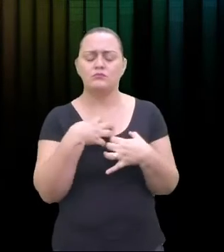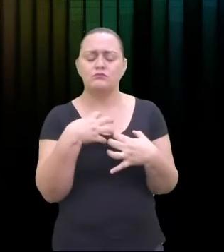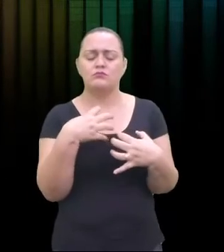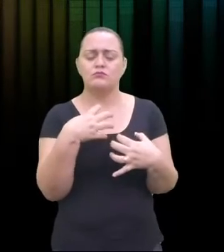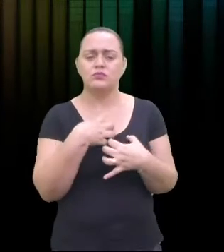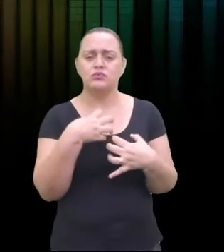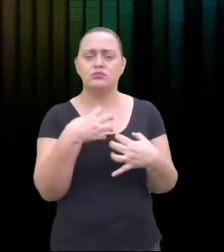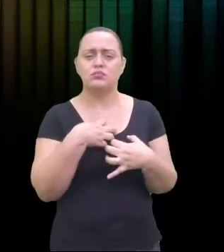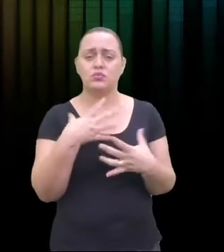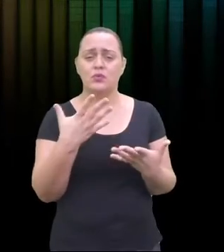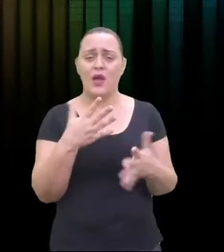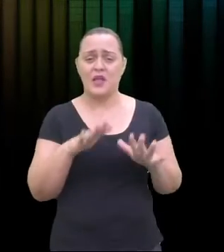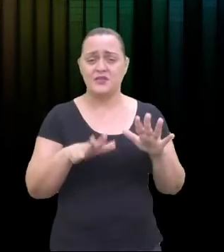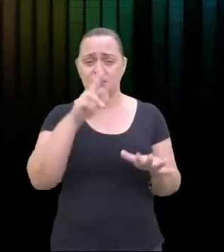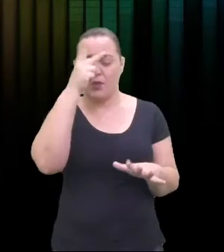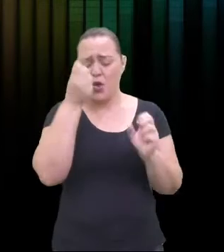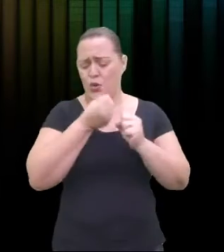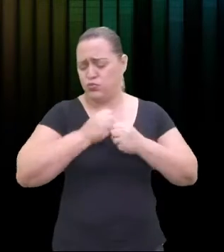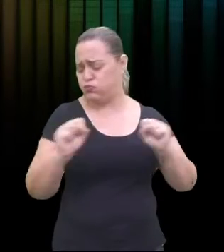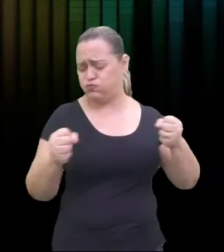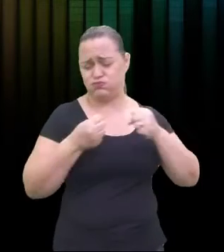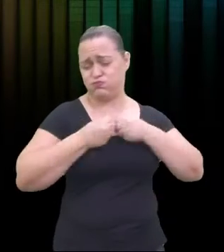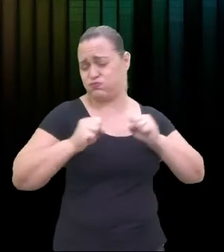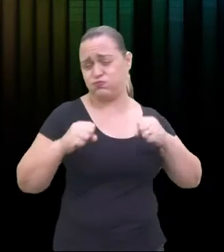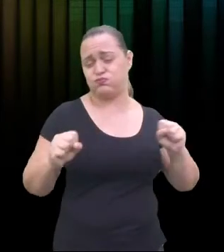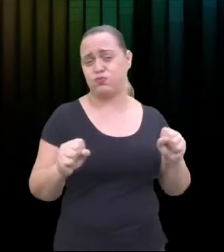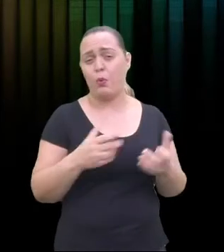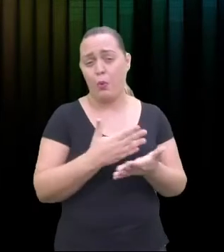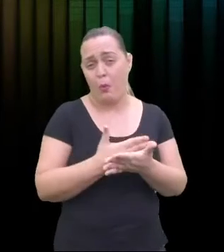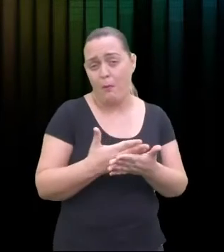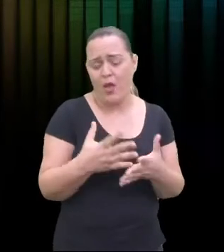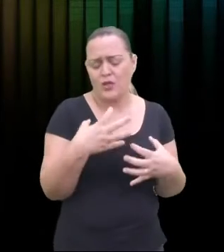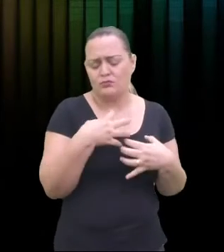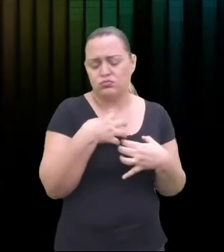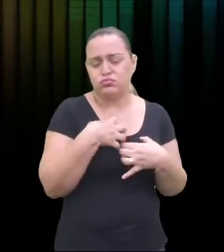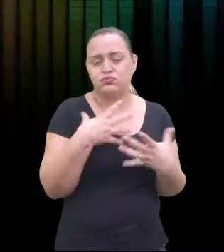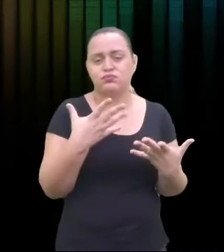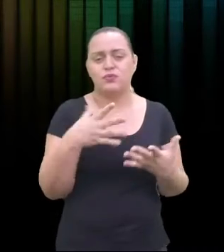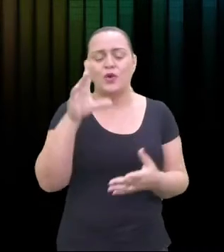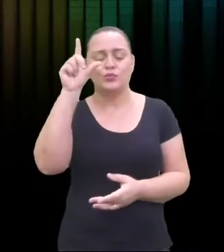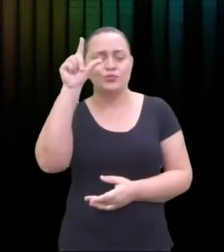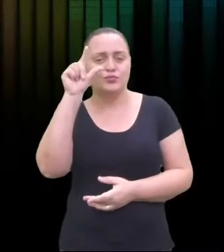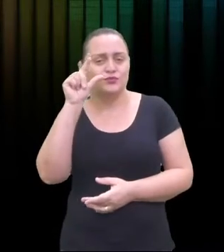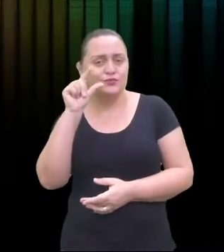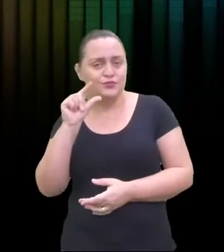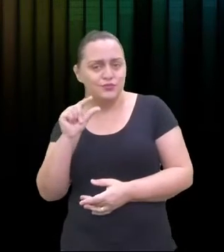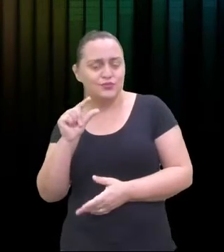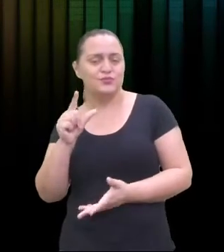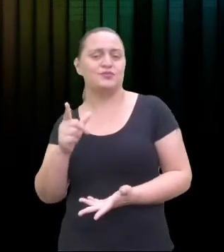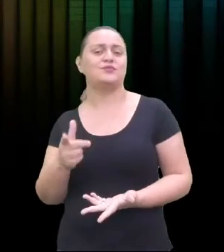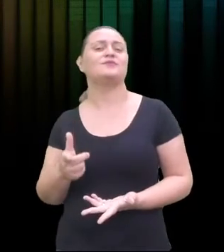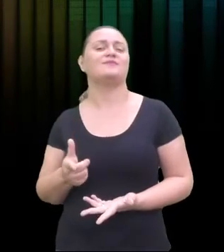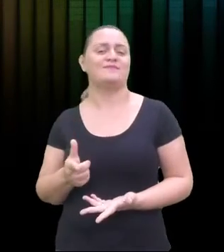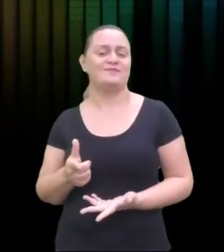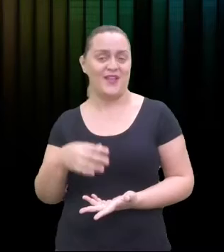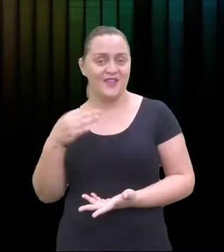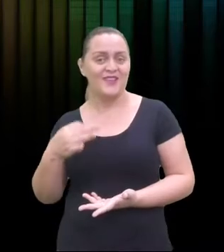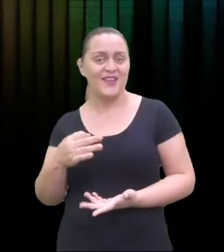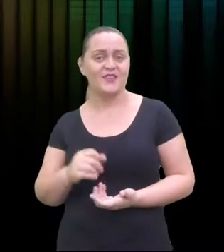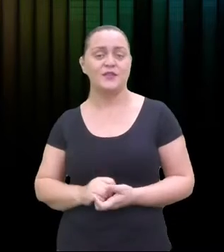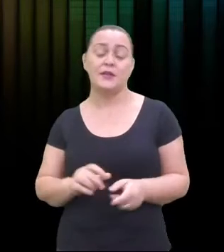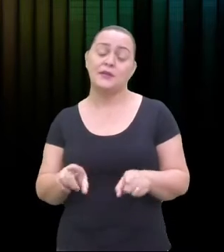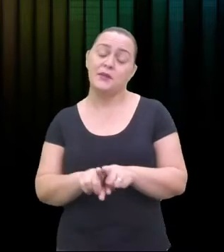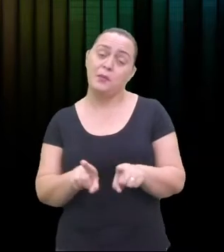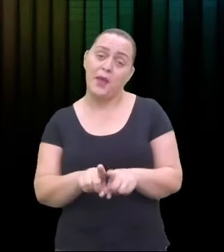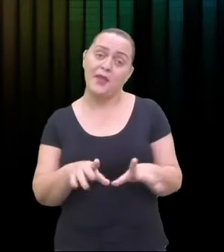A música pode elevar o nosso astral e nos deixar mais felizes. Depende também do momento